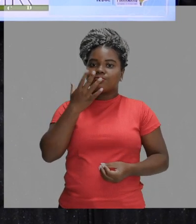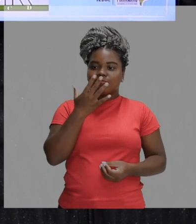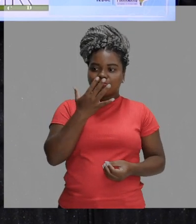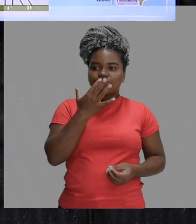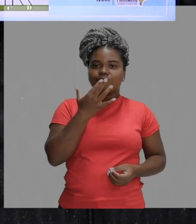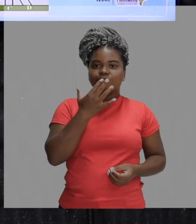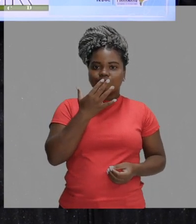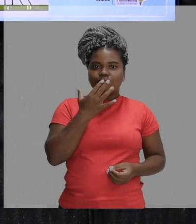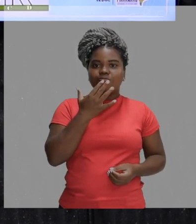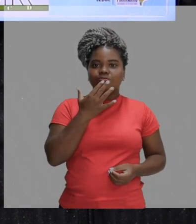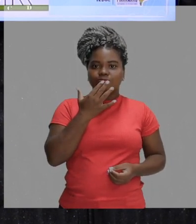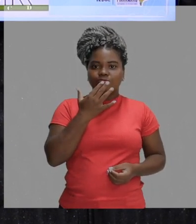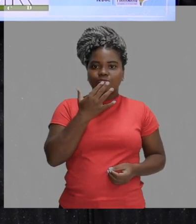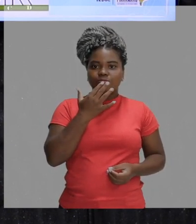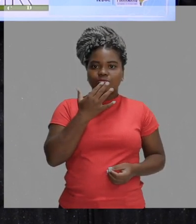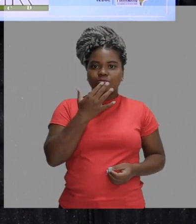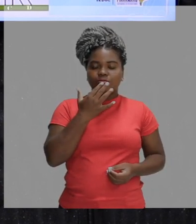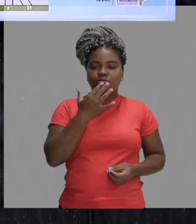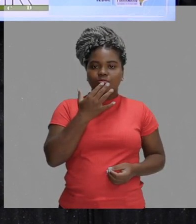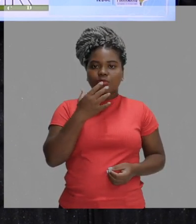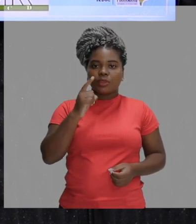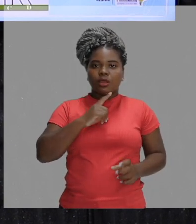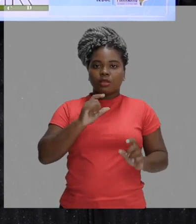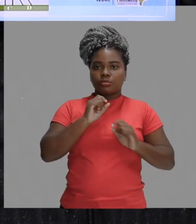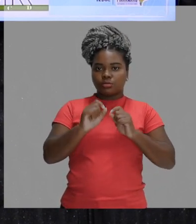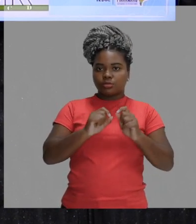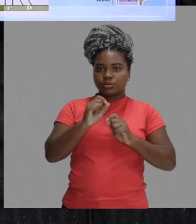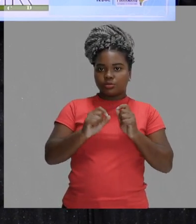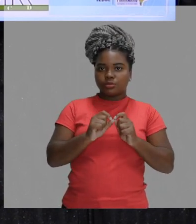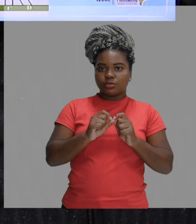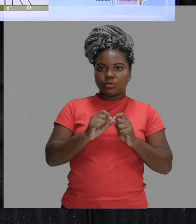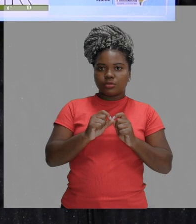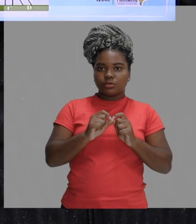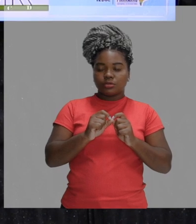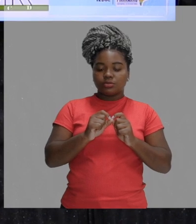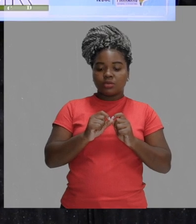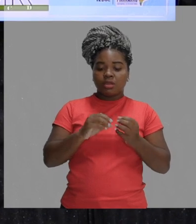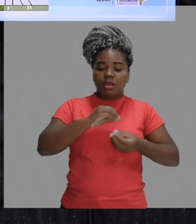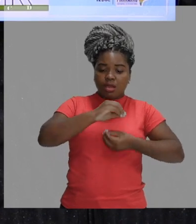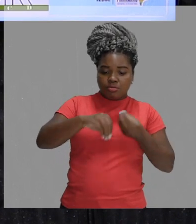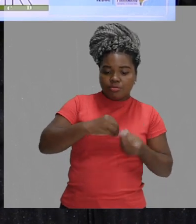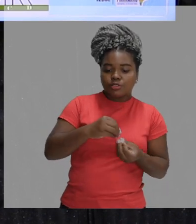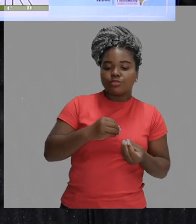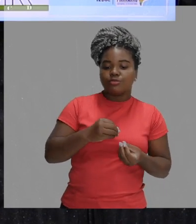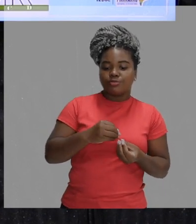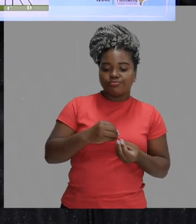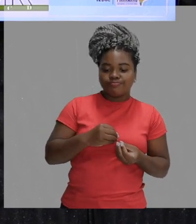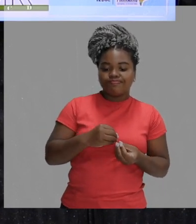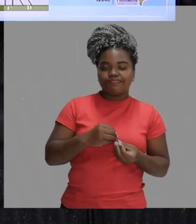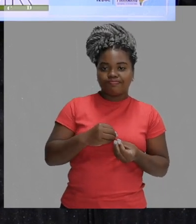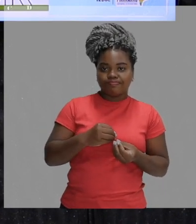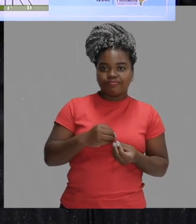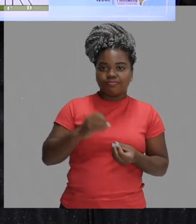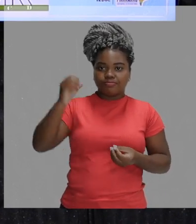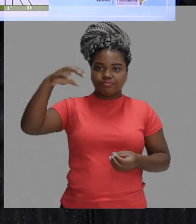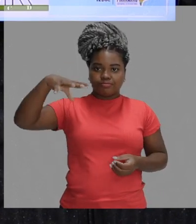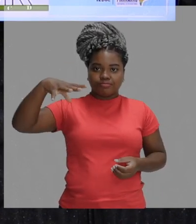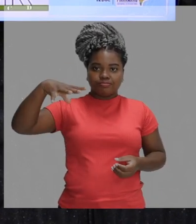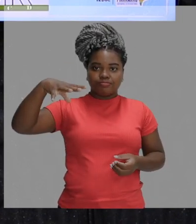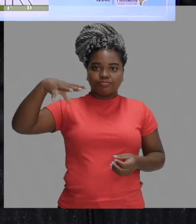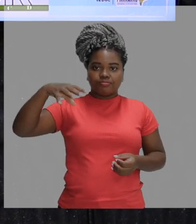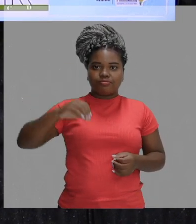Ok? Esse ponto de mistura nós vamos considerar essa mistura das cores que acontecem. No caso, das cores luz.